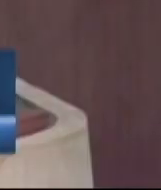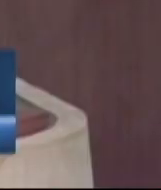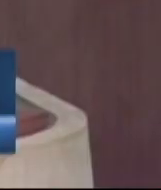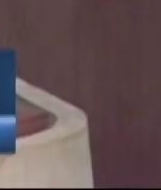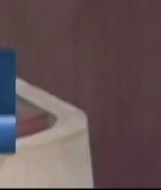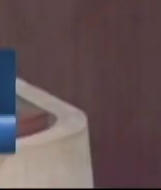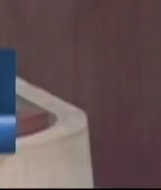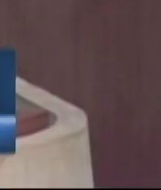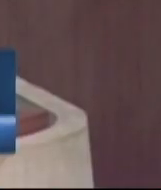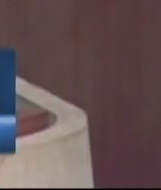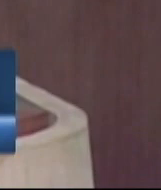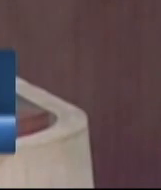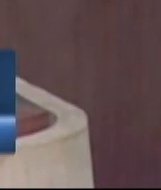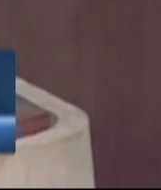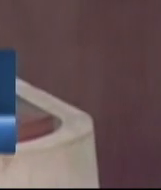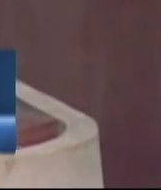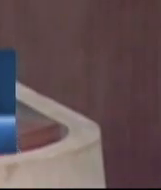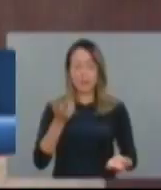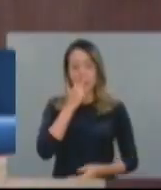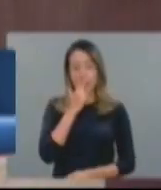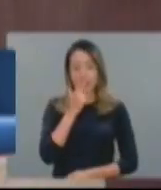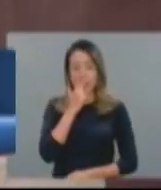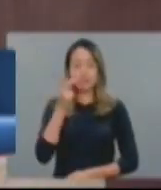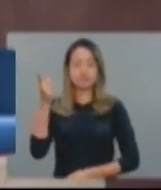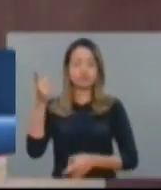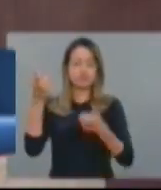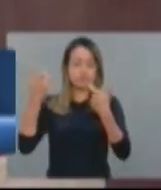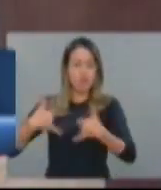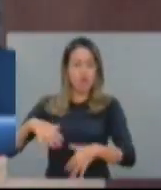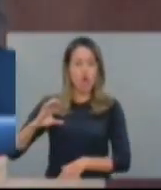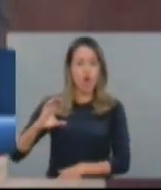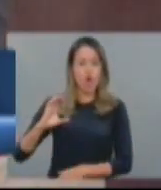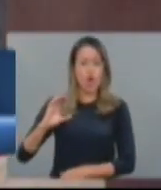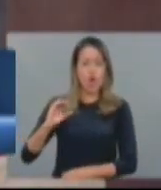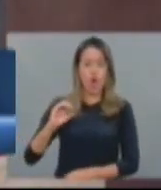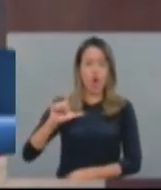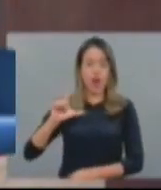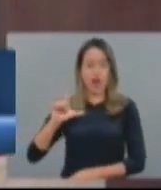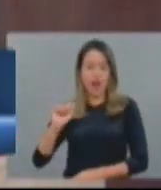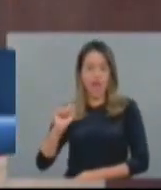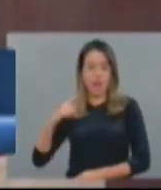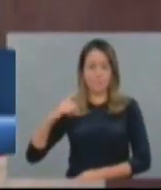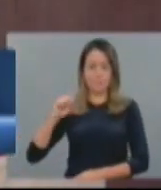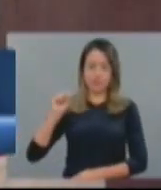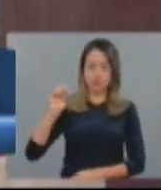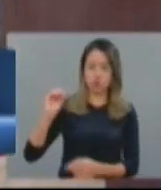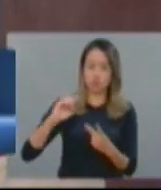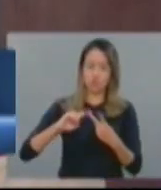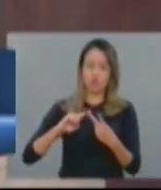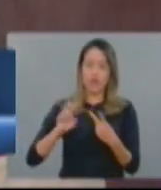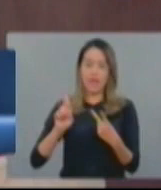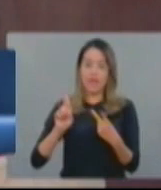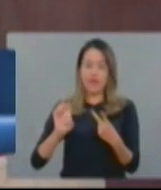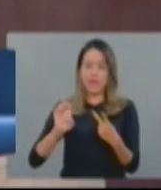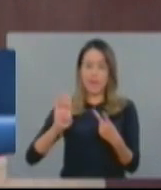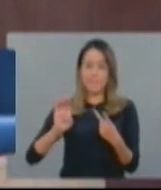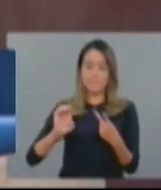As palavras colapso, caos, rebelião,